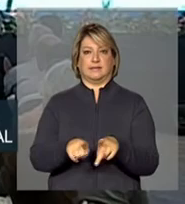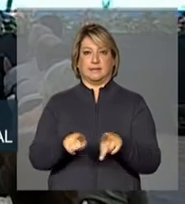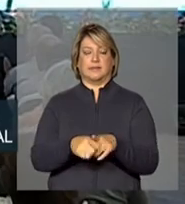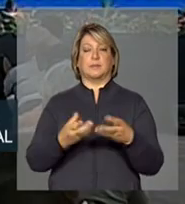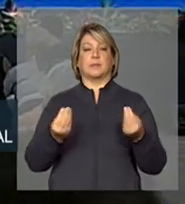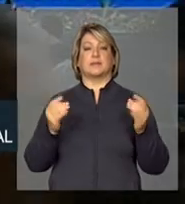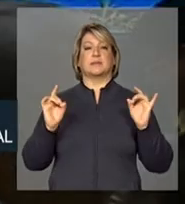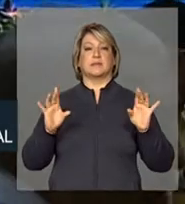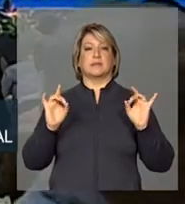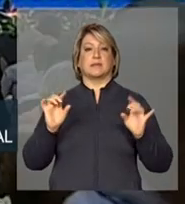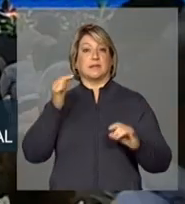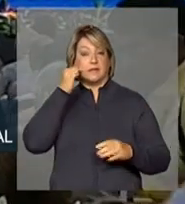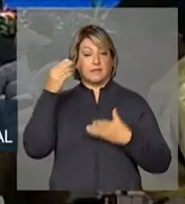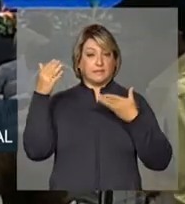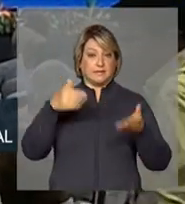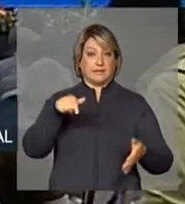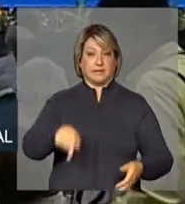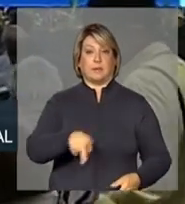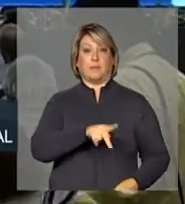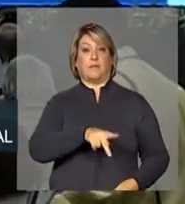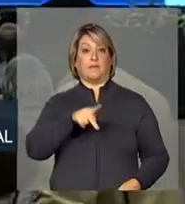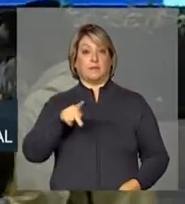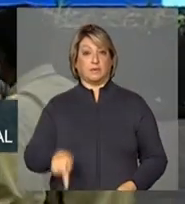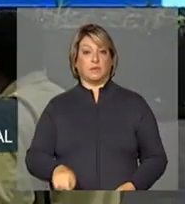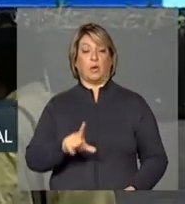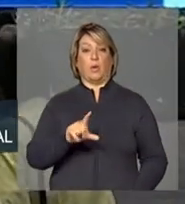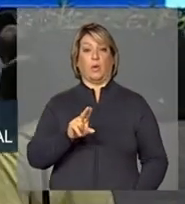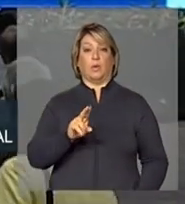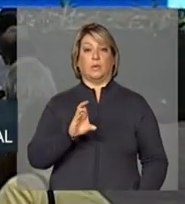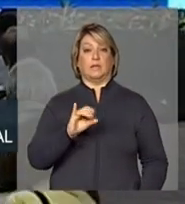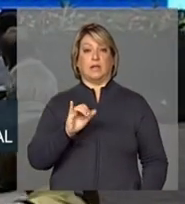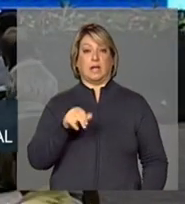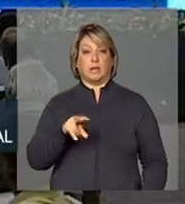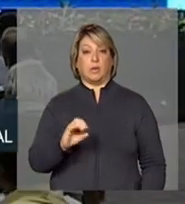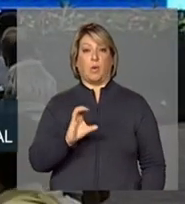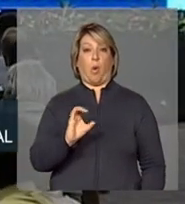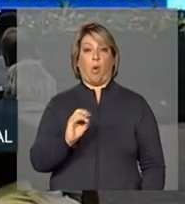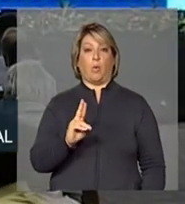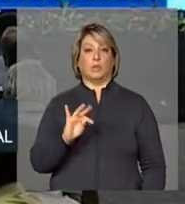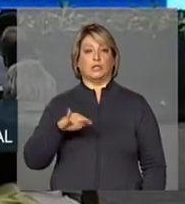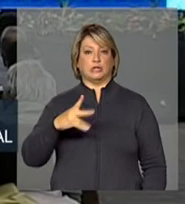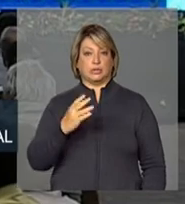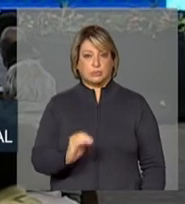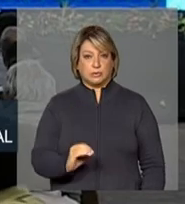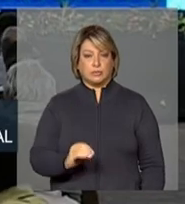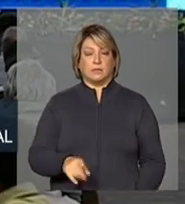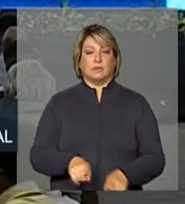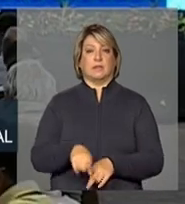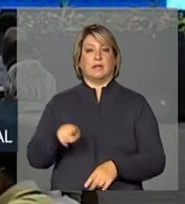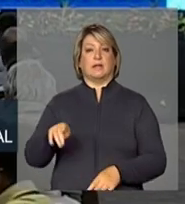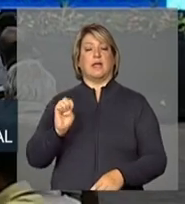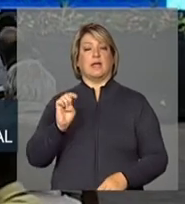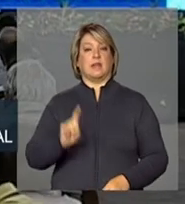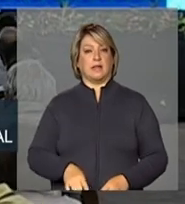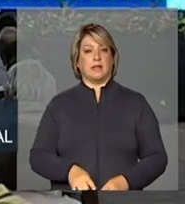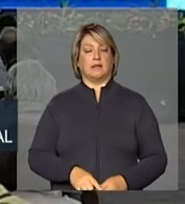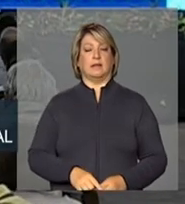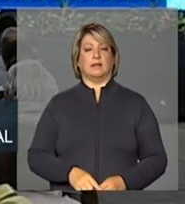muito especialmente, a presença do professor Luciano Coutinho, que é um grande